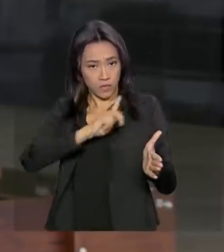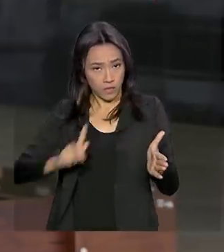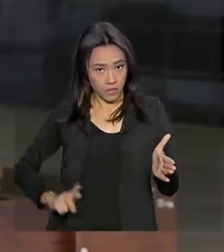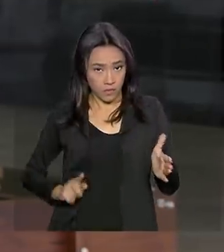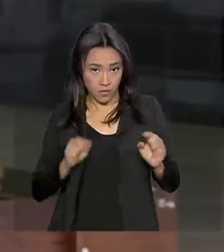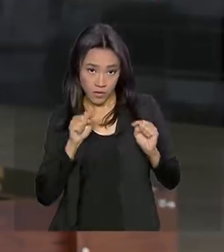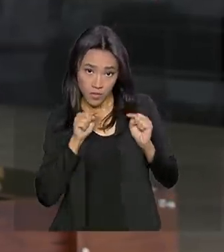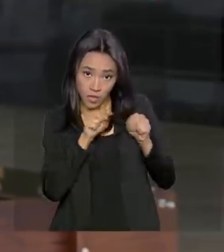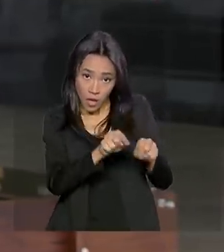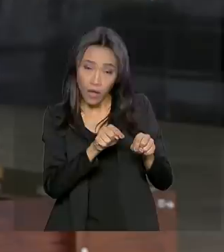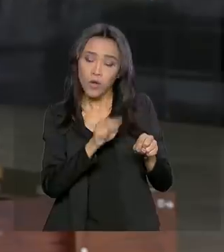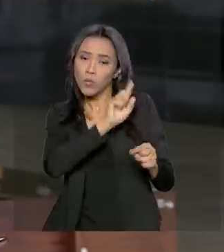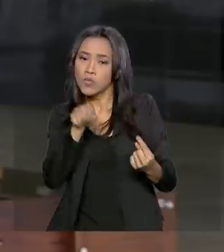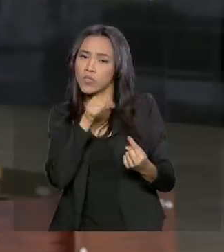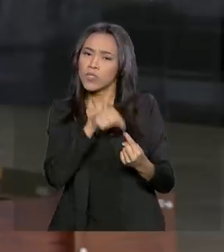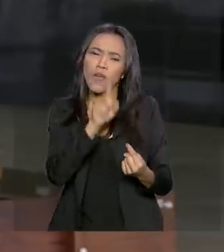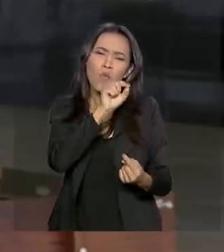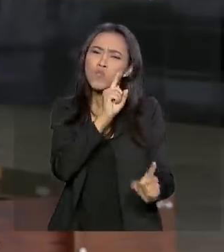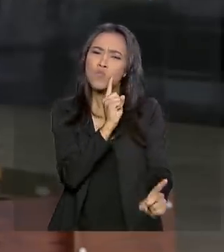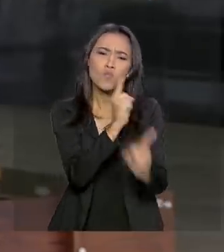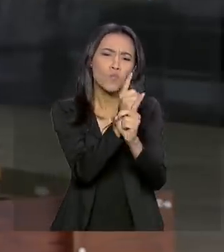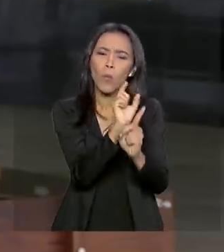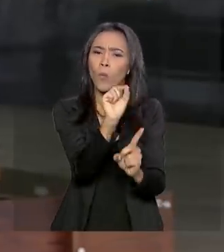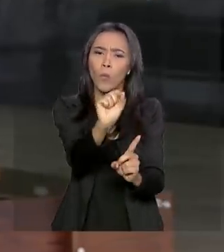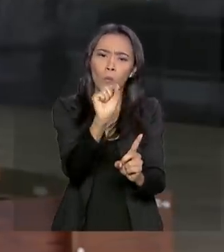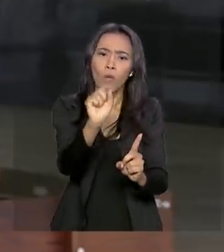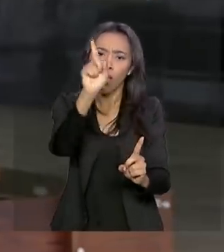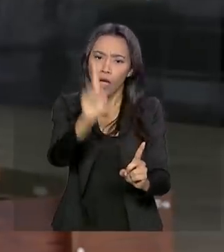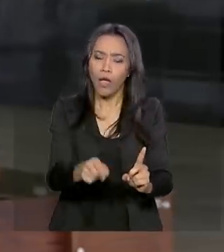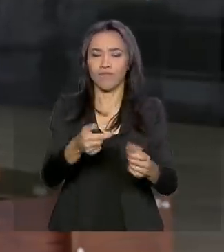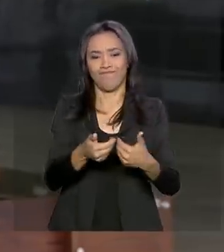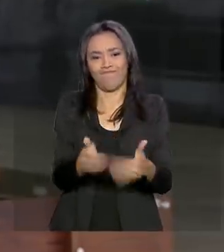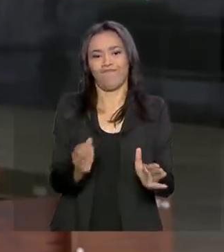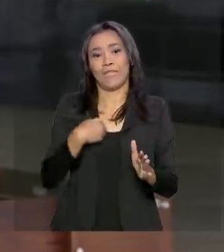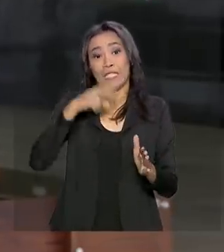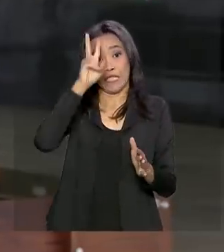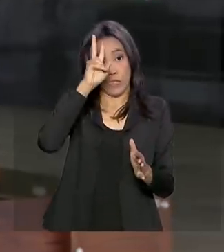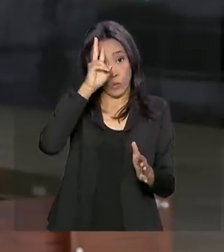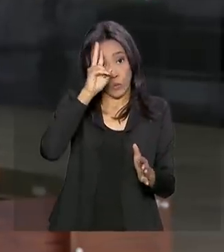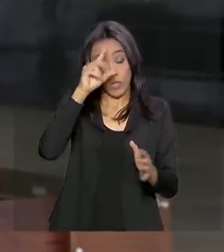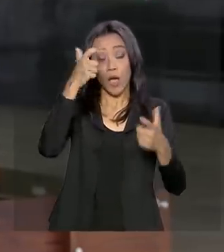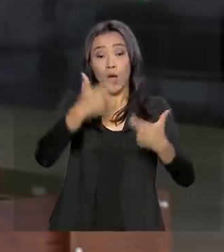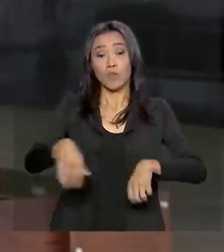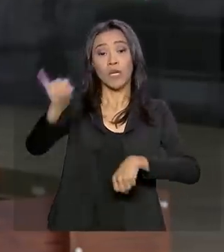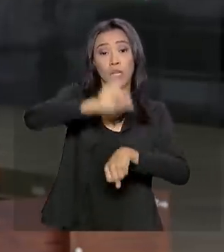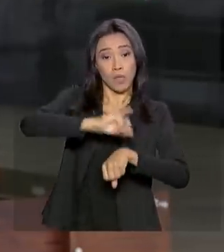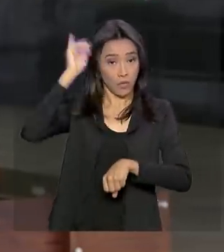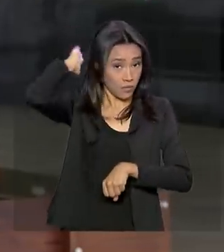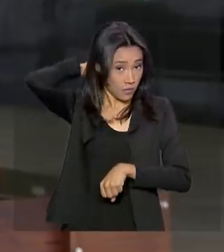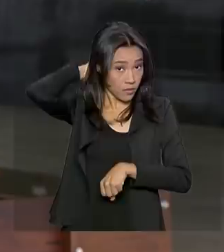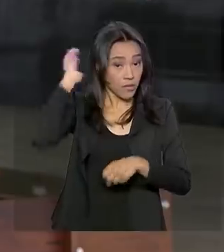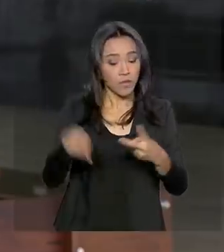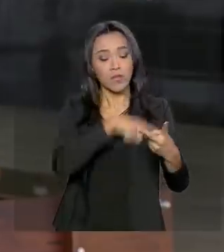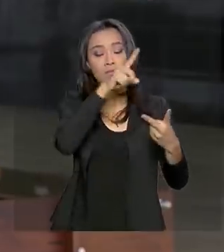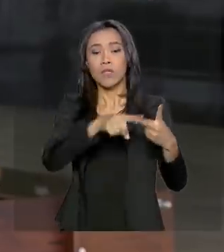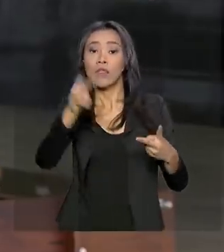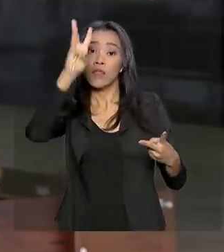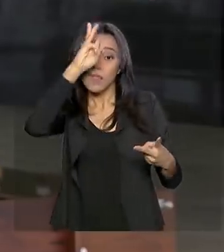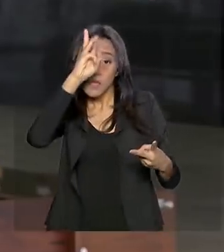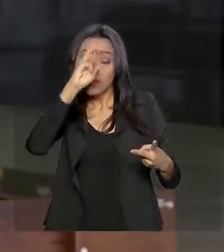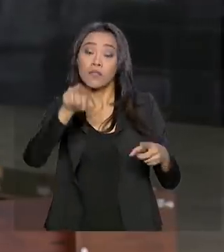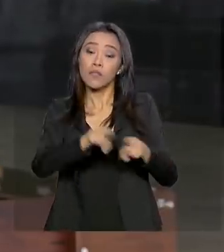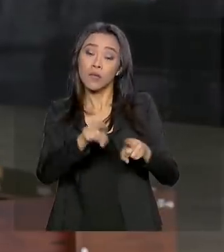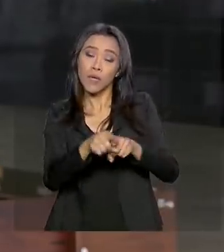é o quê? É que esse primeiro encontro seja realizado na segunda-feira em Belém, no Pará, e em seguida, na terça-feira, em